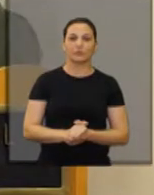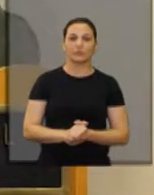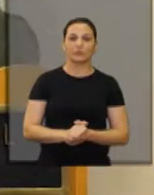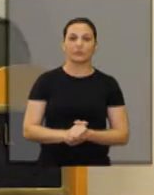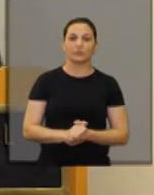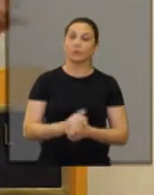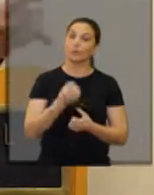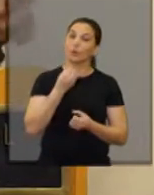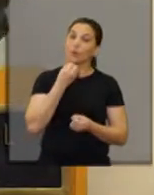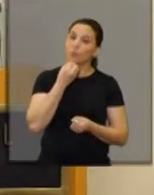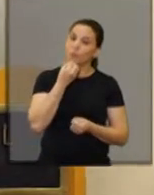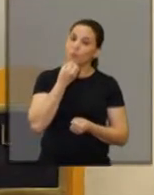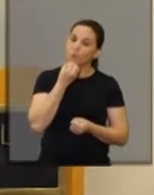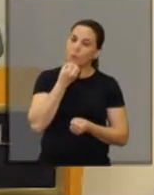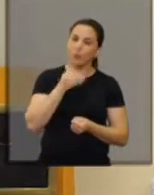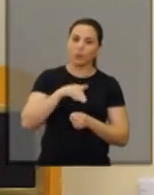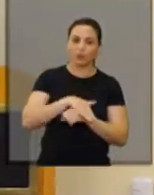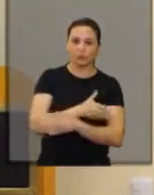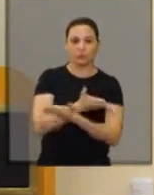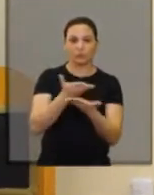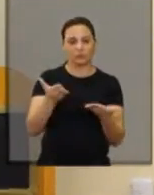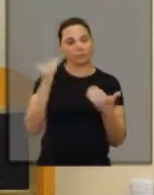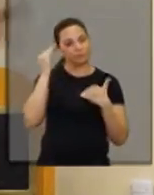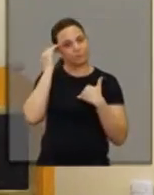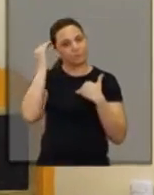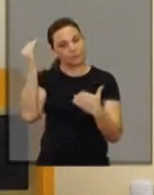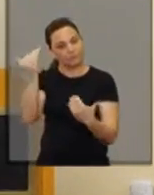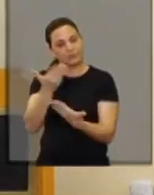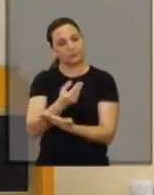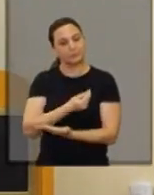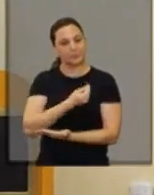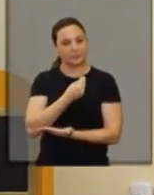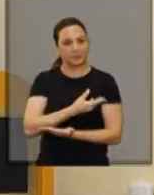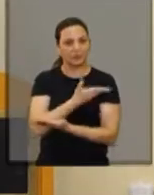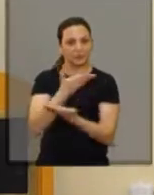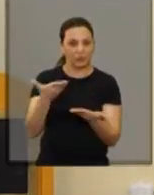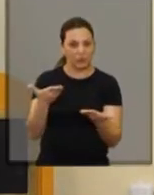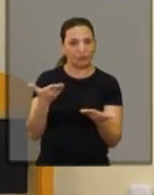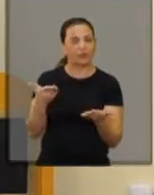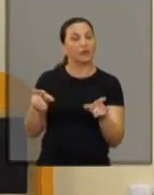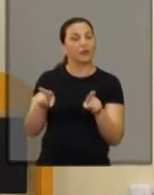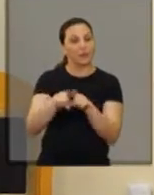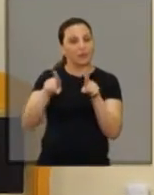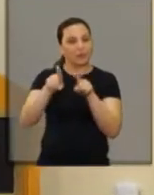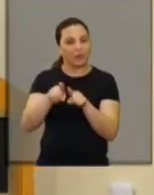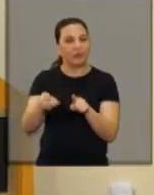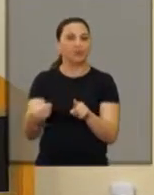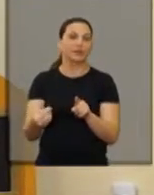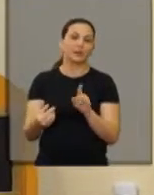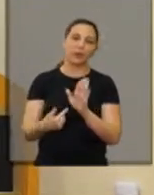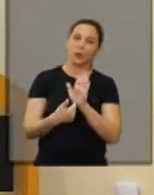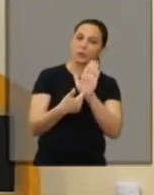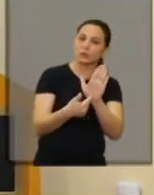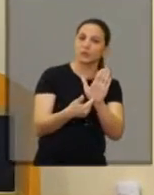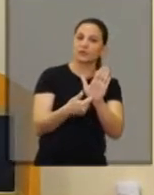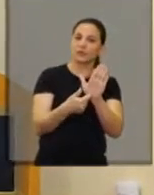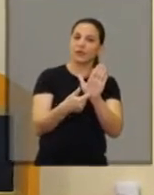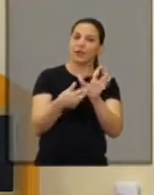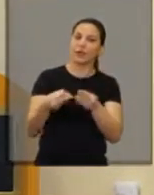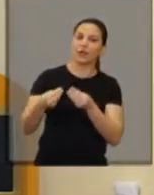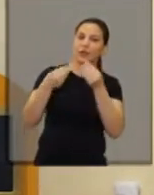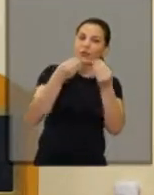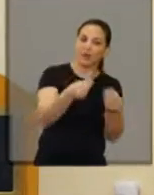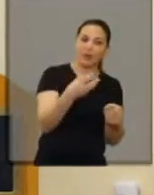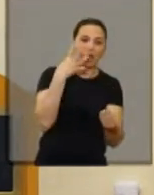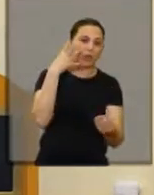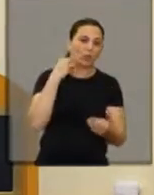Boa noite a todos. Agradeço a presença de todos. Eu também gostaria de fazer o registro, viu, presidente, da campanha da gasália